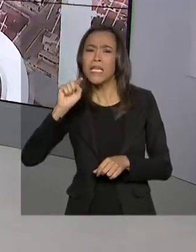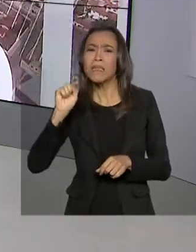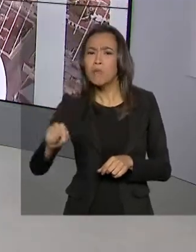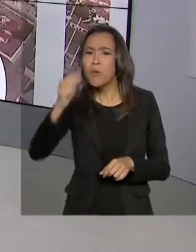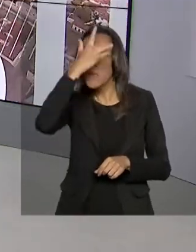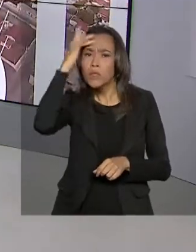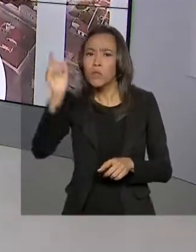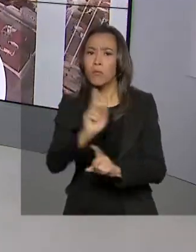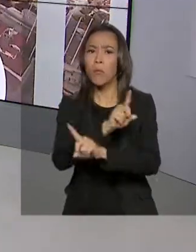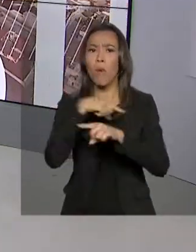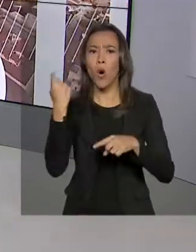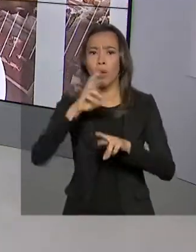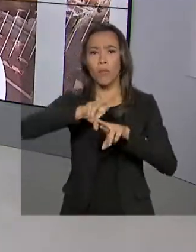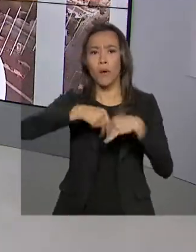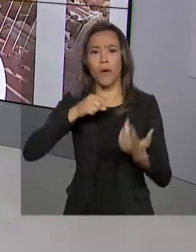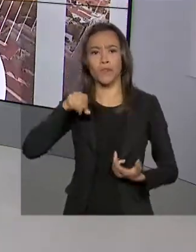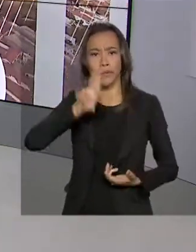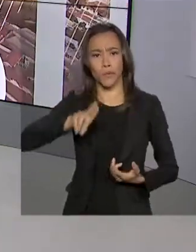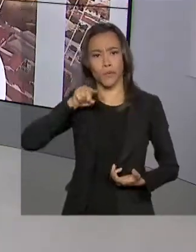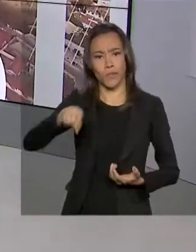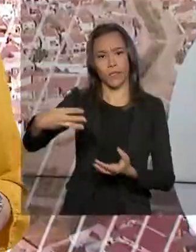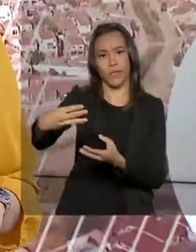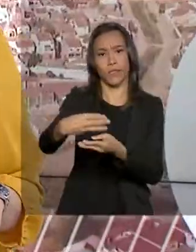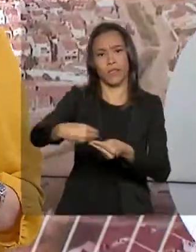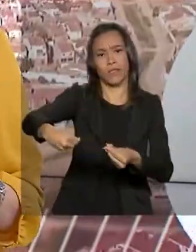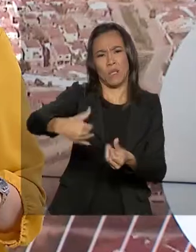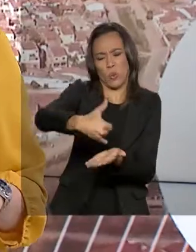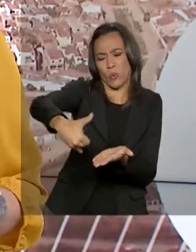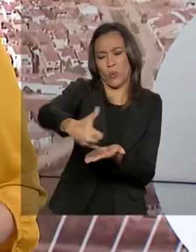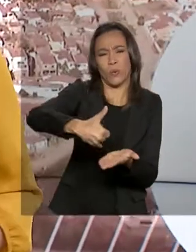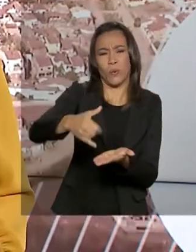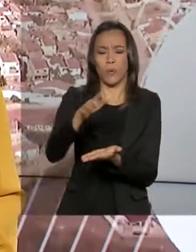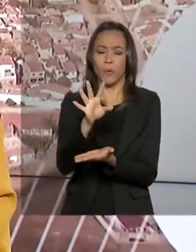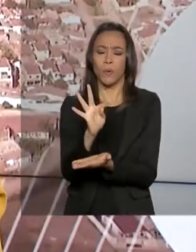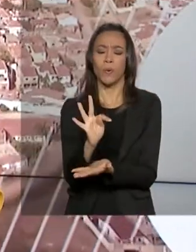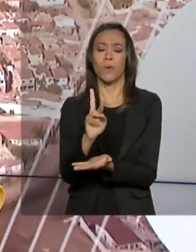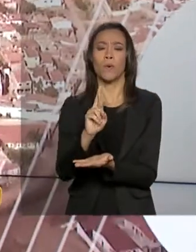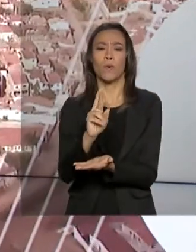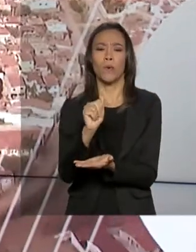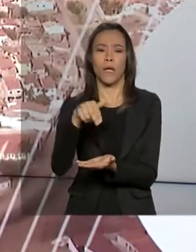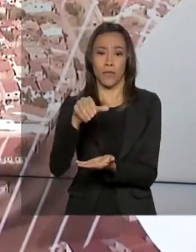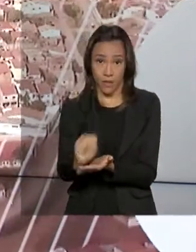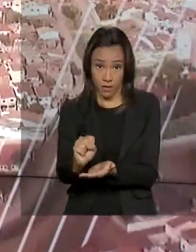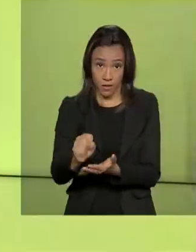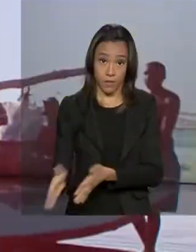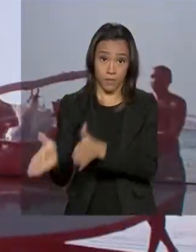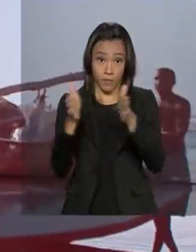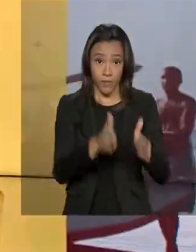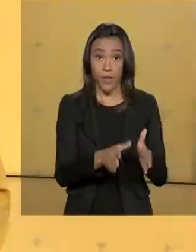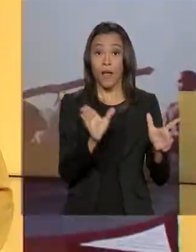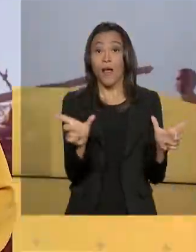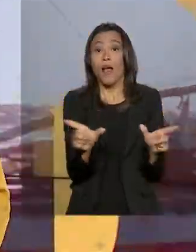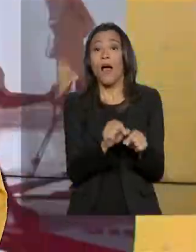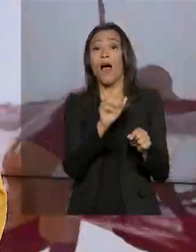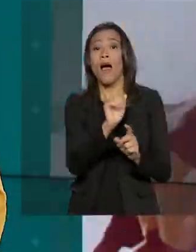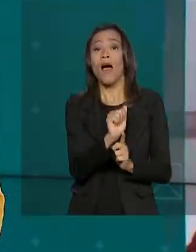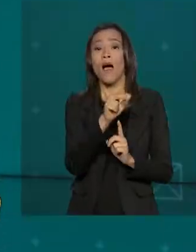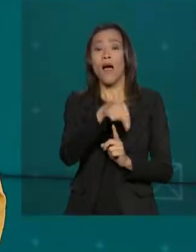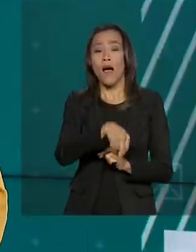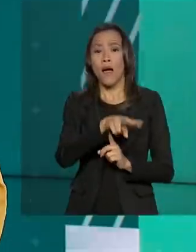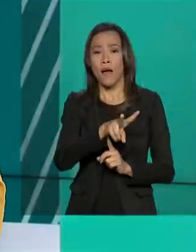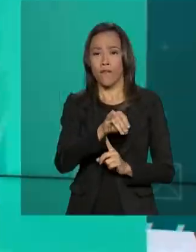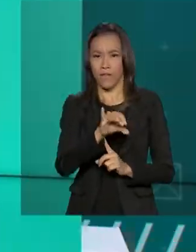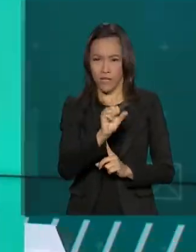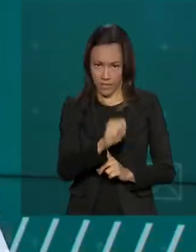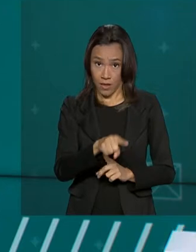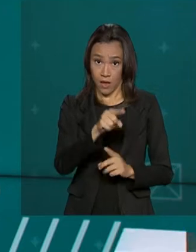doenças associadas ao uso de gordura trans. A Agência Nacional de Vigilância Sanitária aprovou regras que serão implementadas a